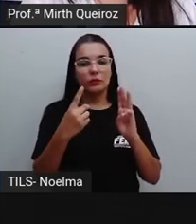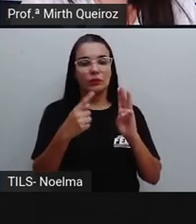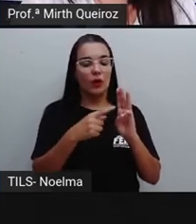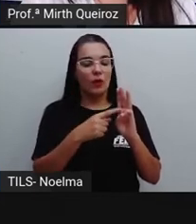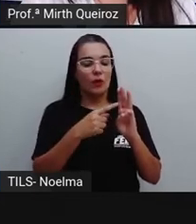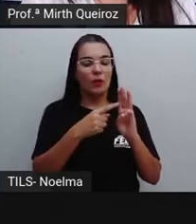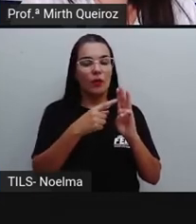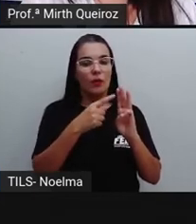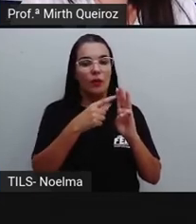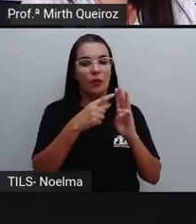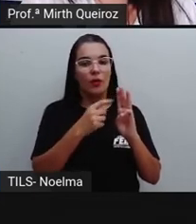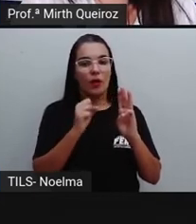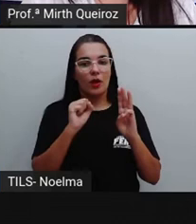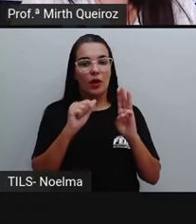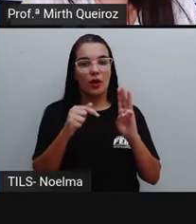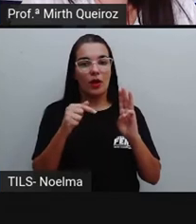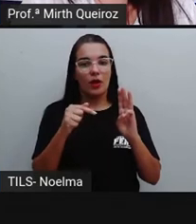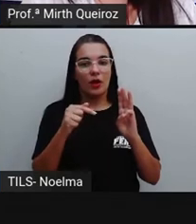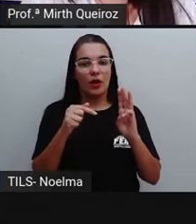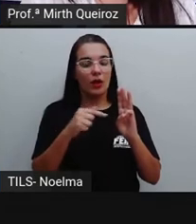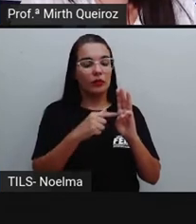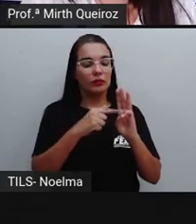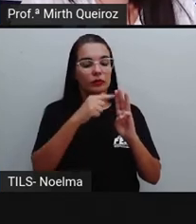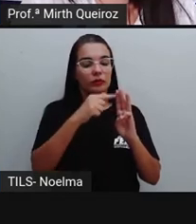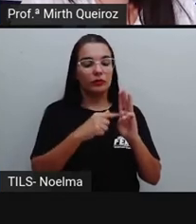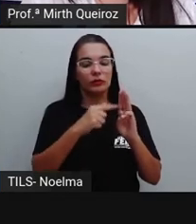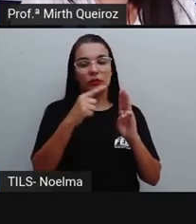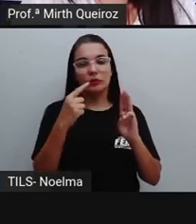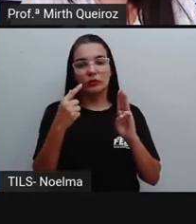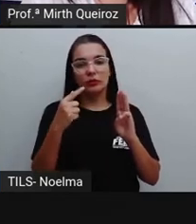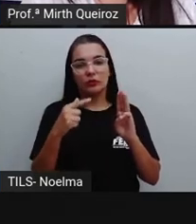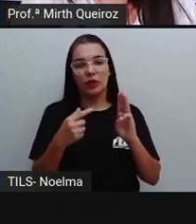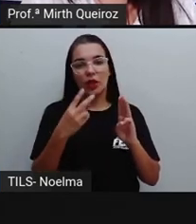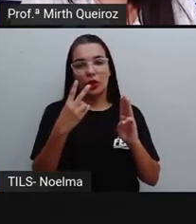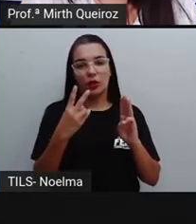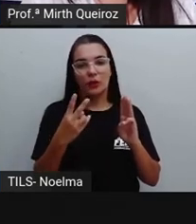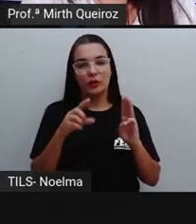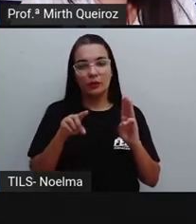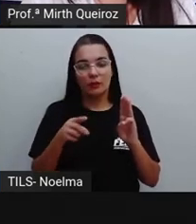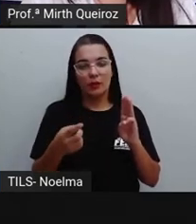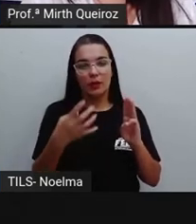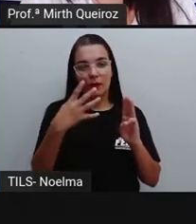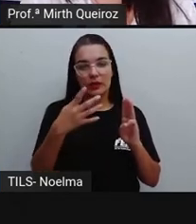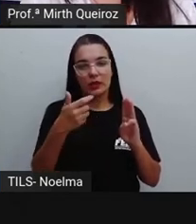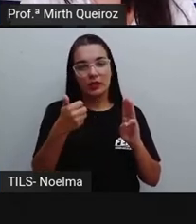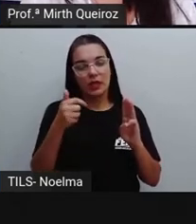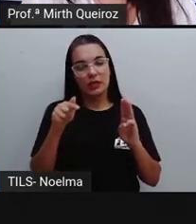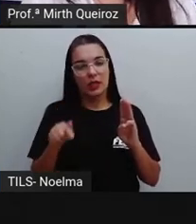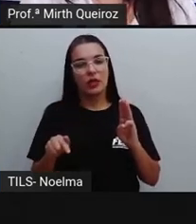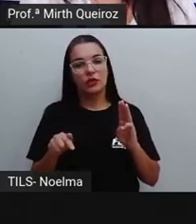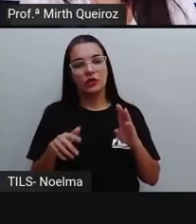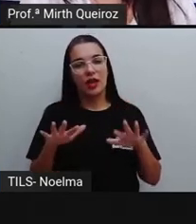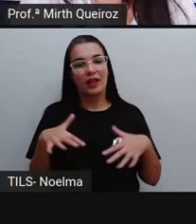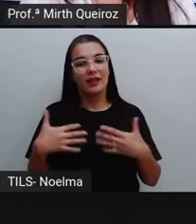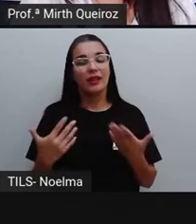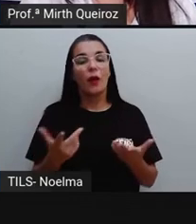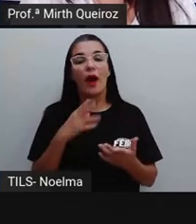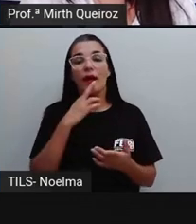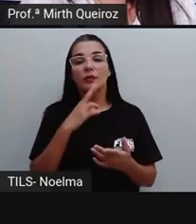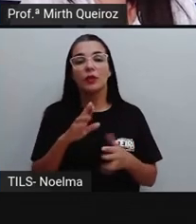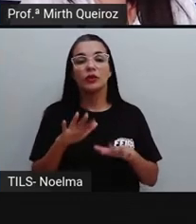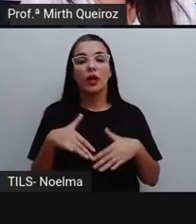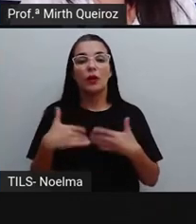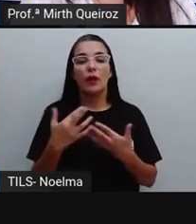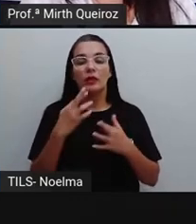dois, três, quatro, cinco, seis, sete. Dois mil quatrocentos e dezessete. Qual seria